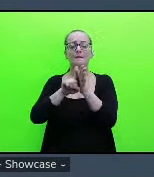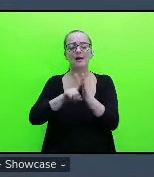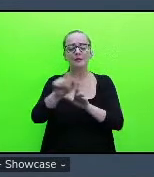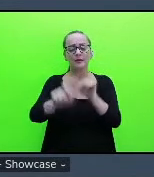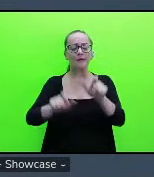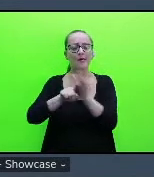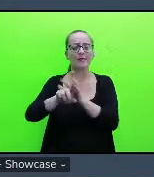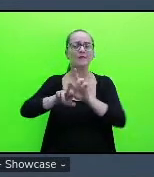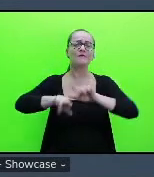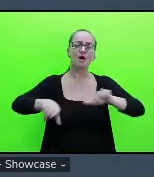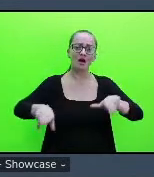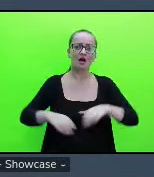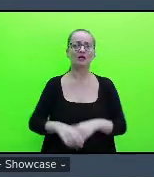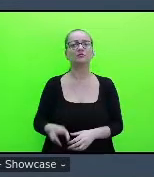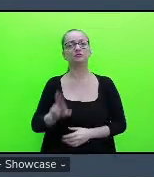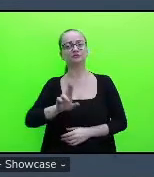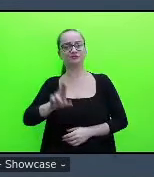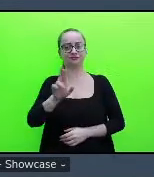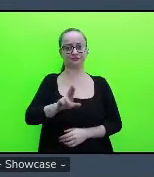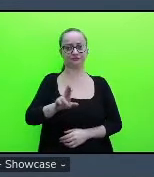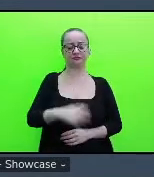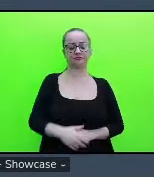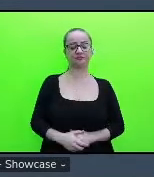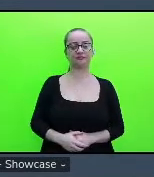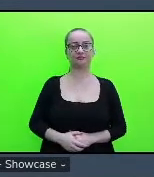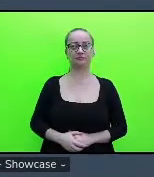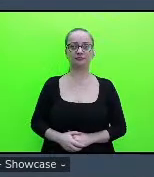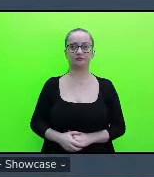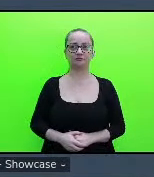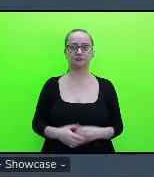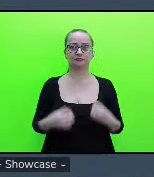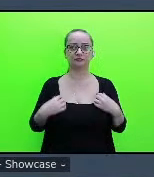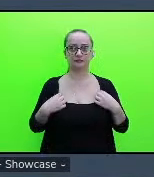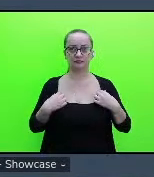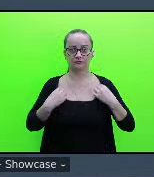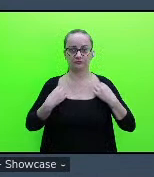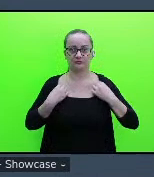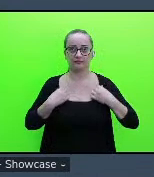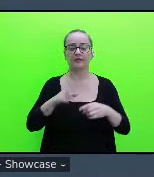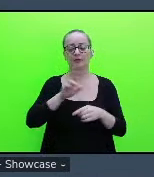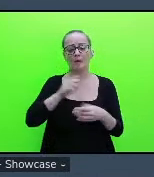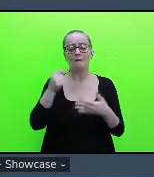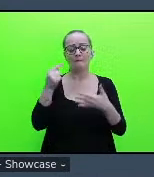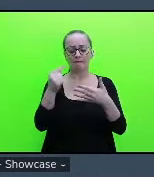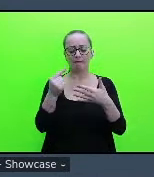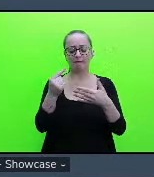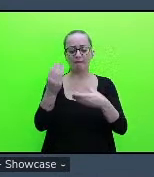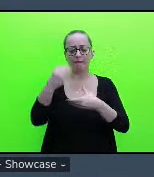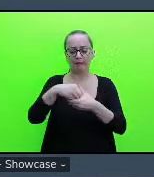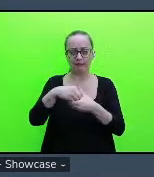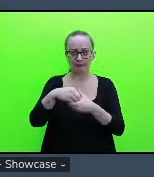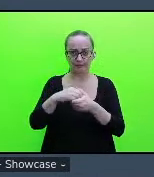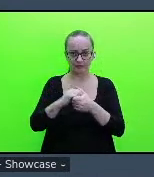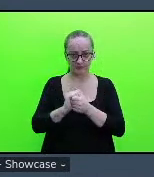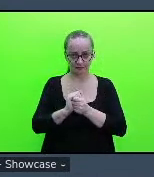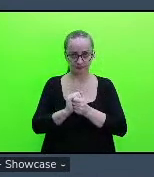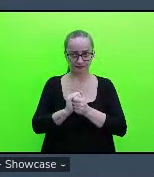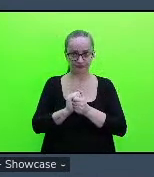buscando, né, os componentes do